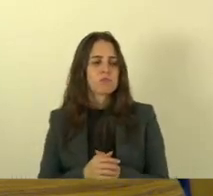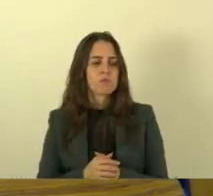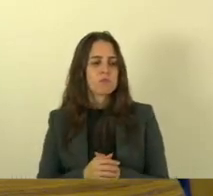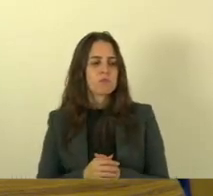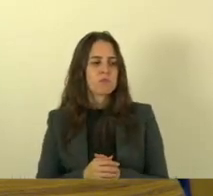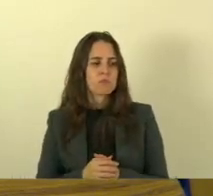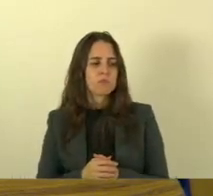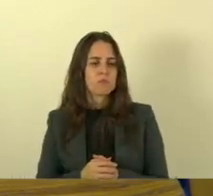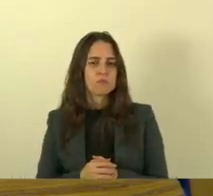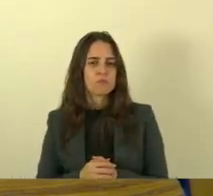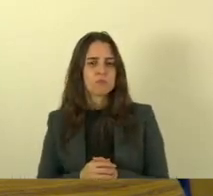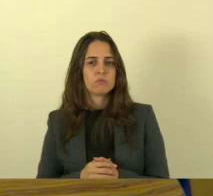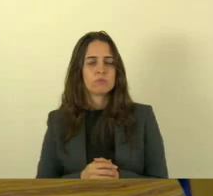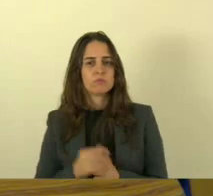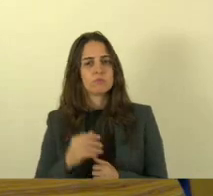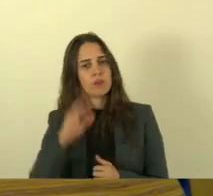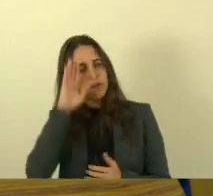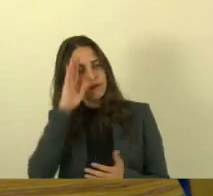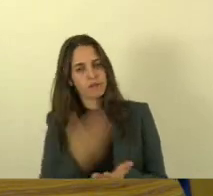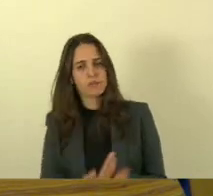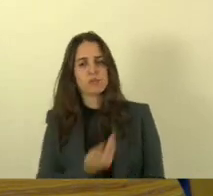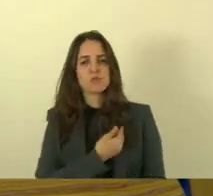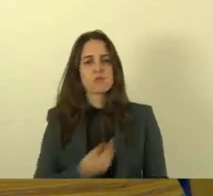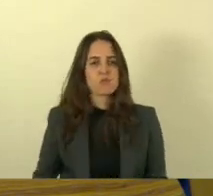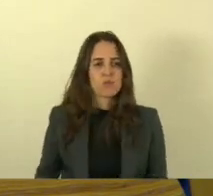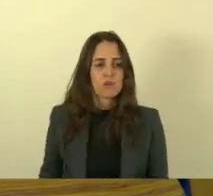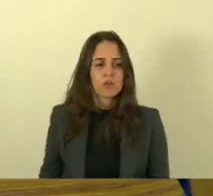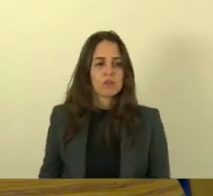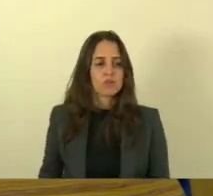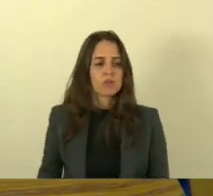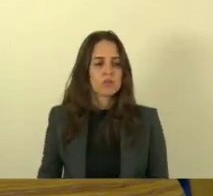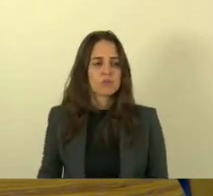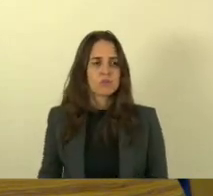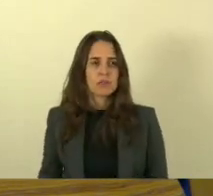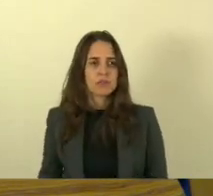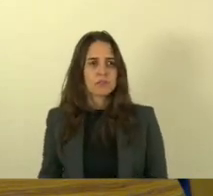acredita no governo e fica aí